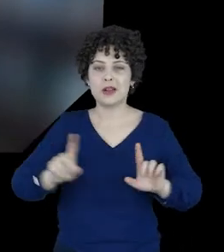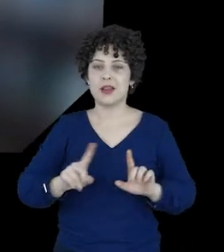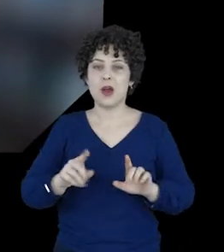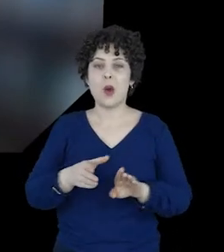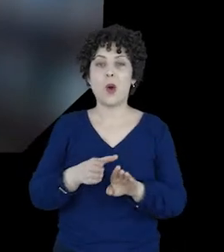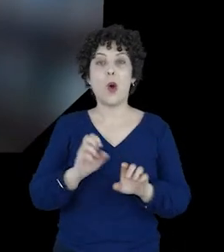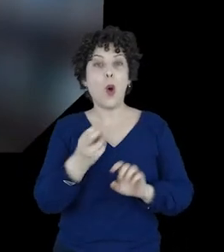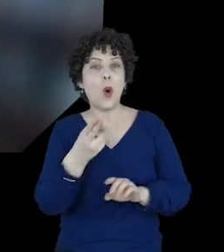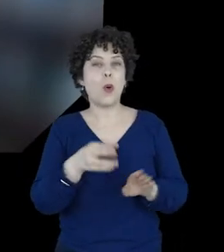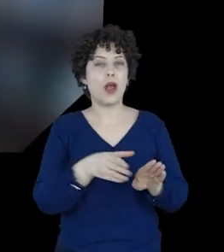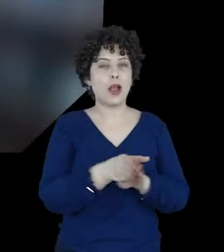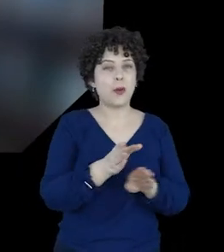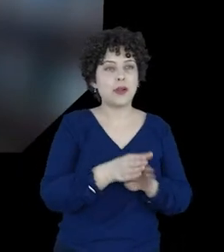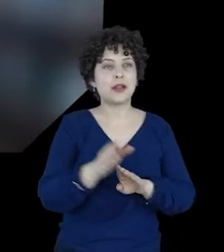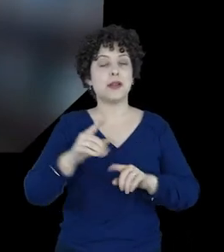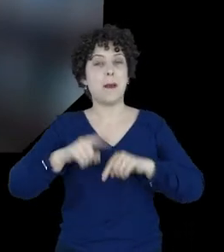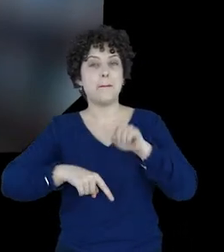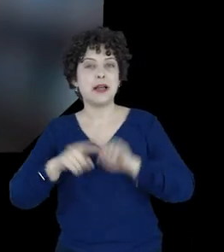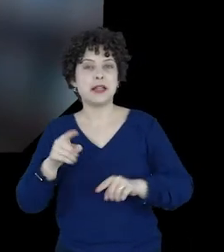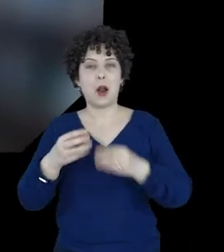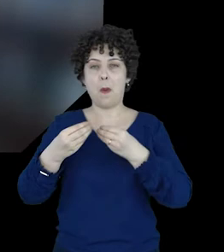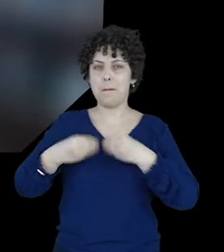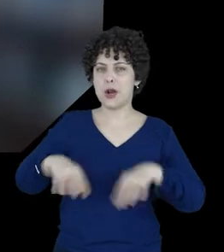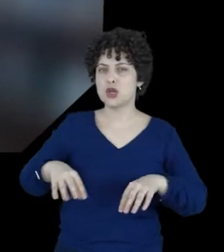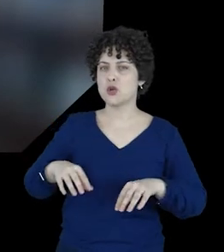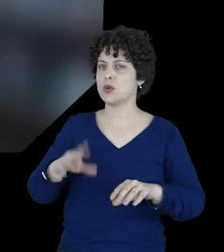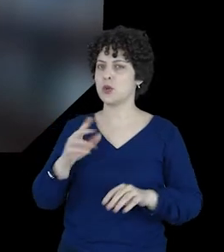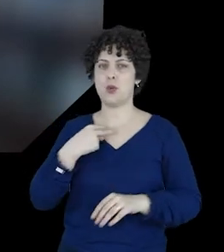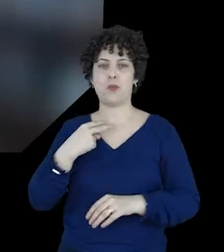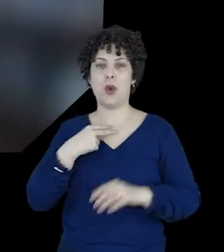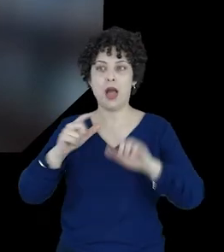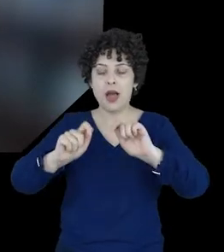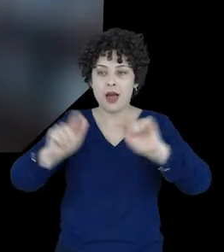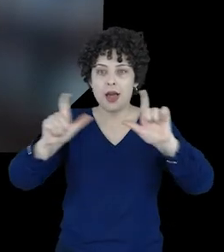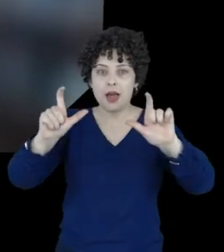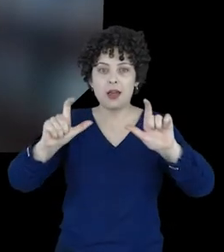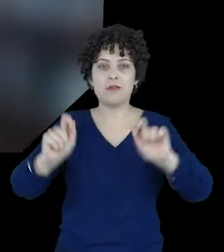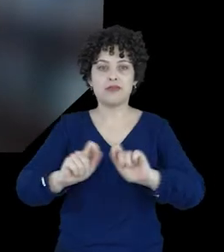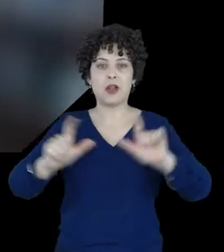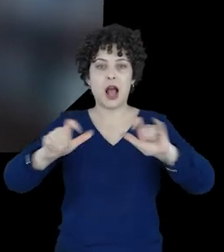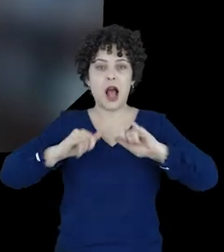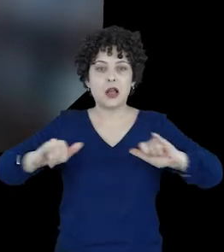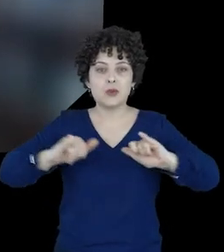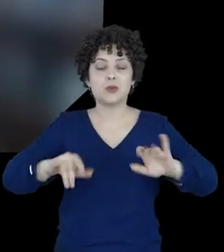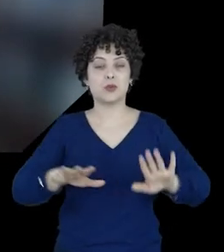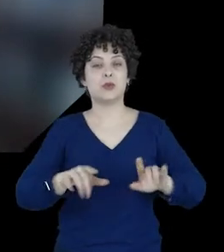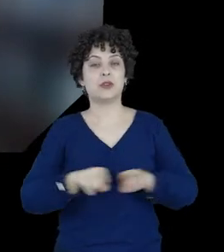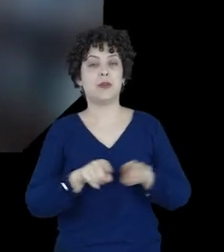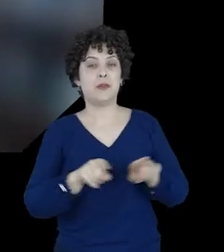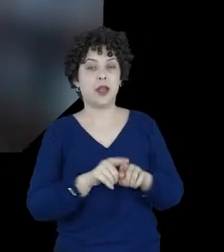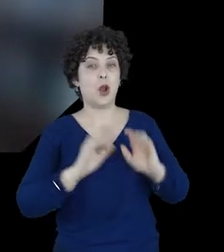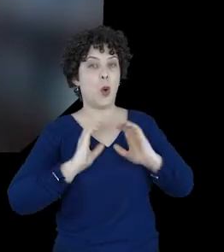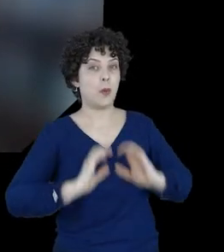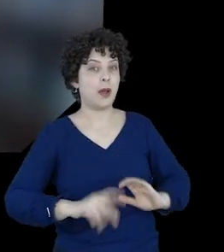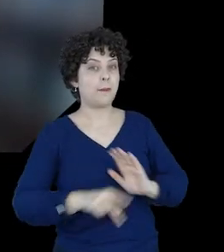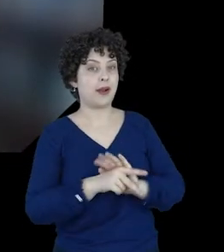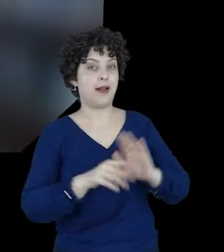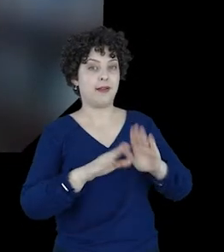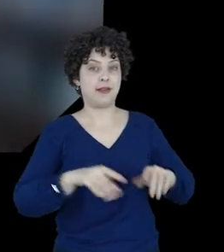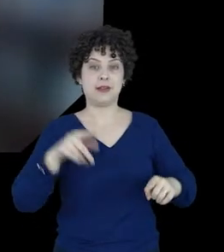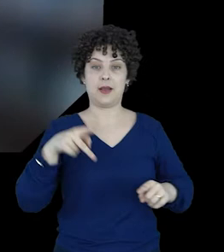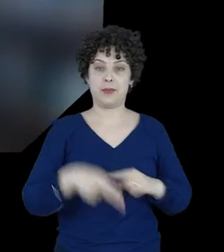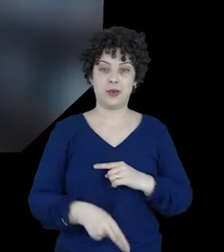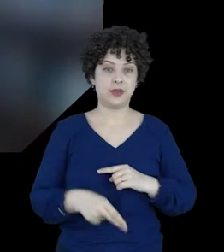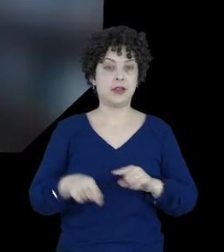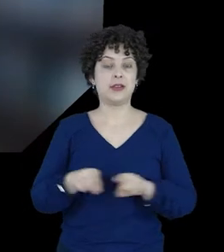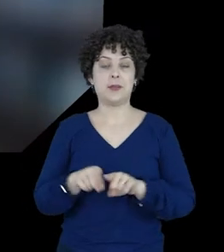para recomendação de material prejudicial. Devem desativar por padrão anúncios comportamentais para crianças. Não devem